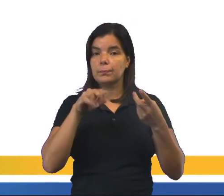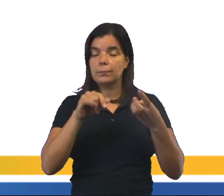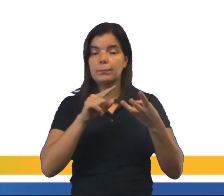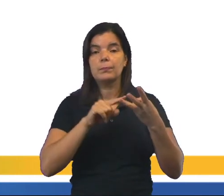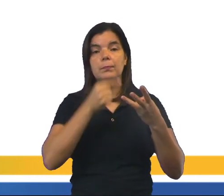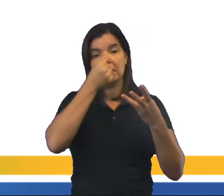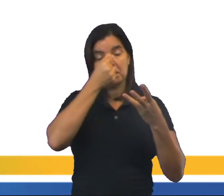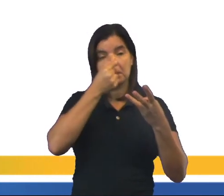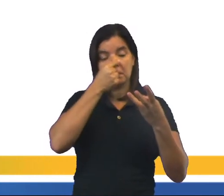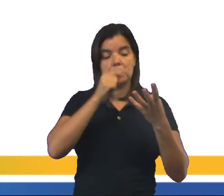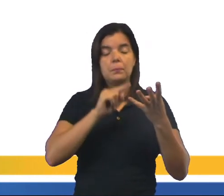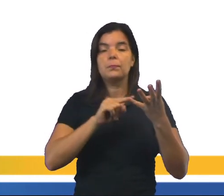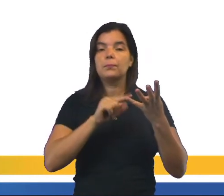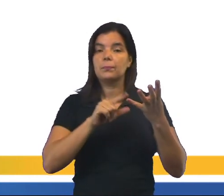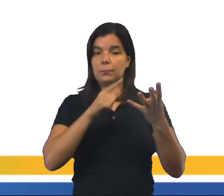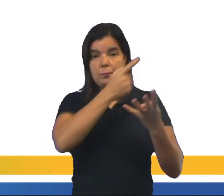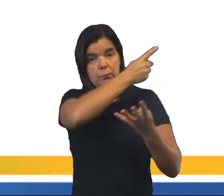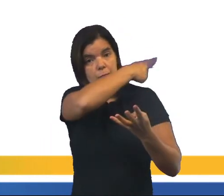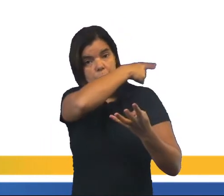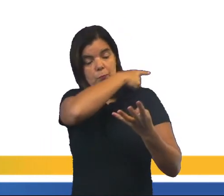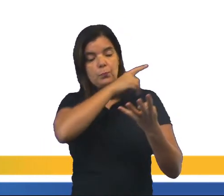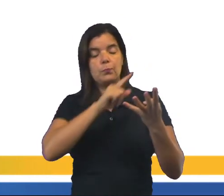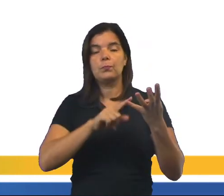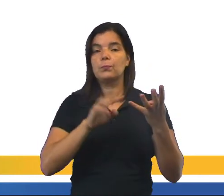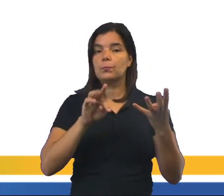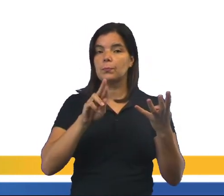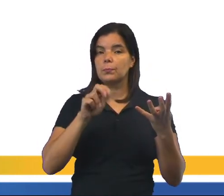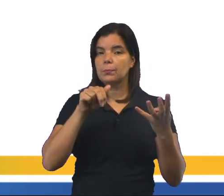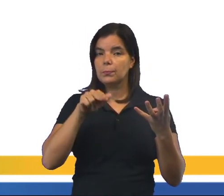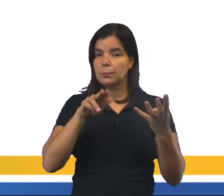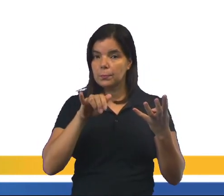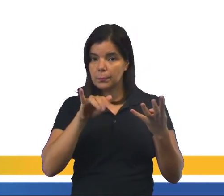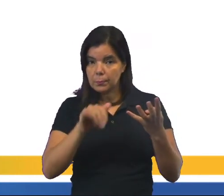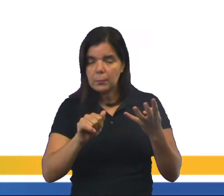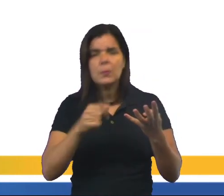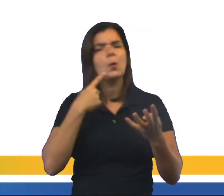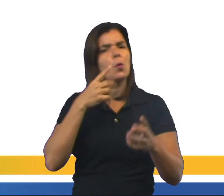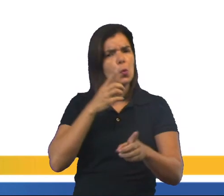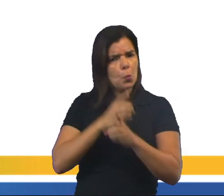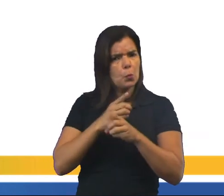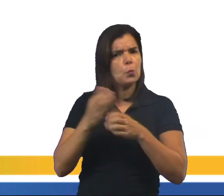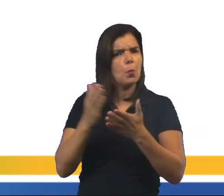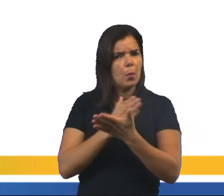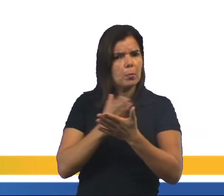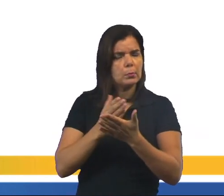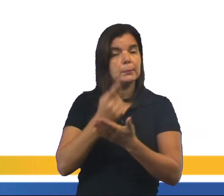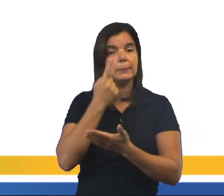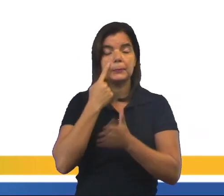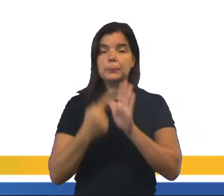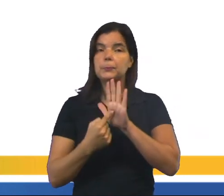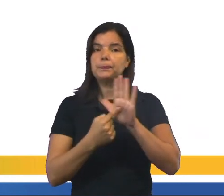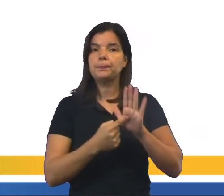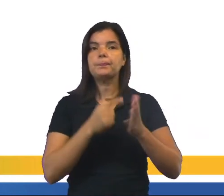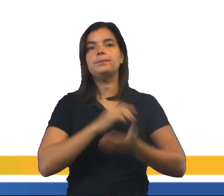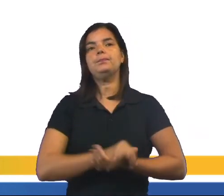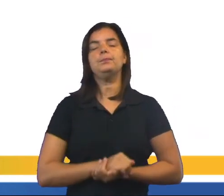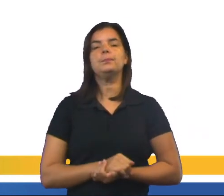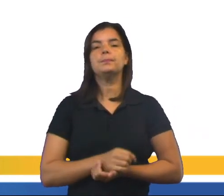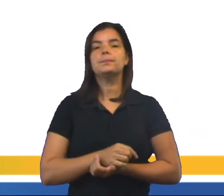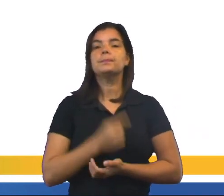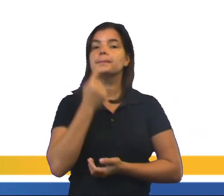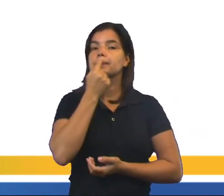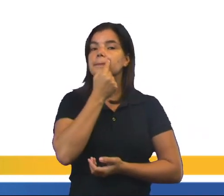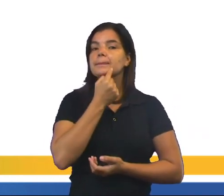nariz, pulmões e traqueia. Já conseguiu localizar algum? Vou te mostrar aqui um. A